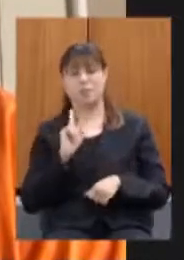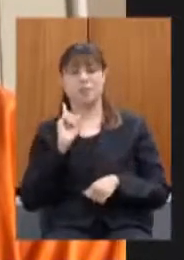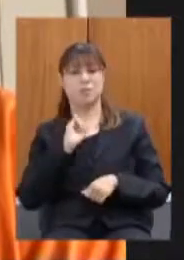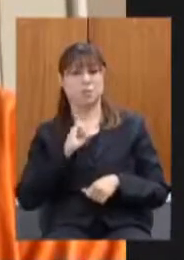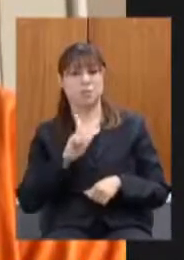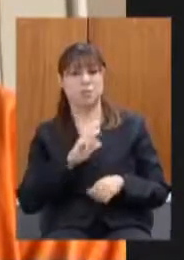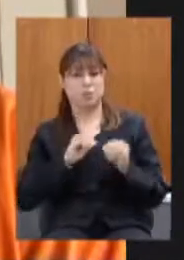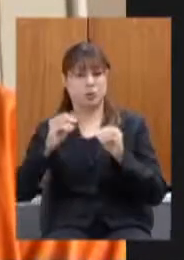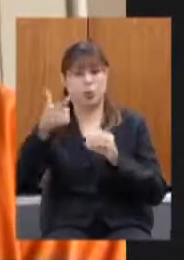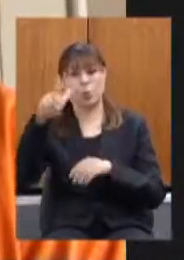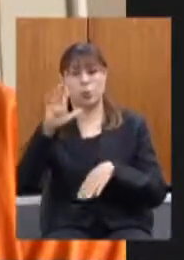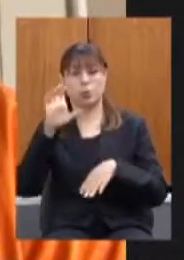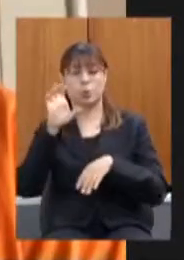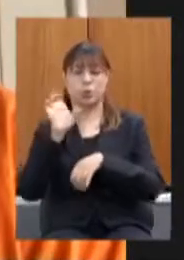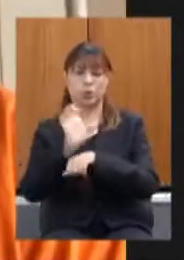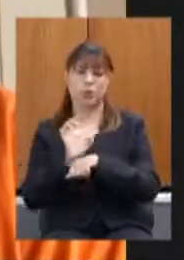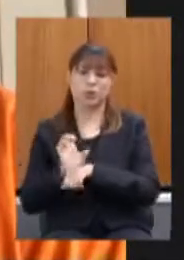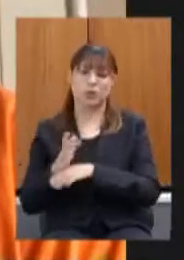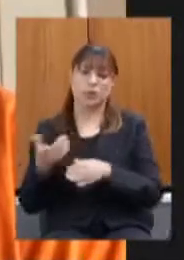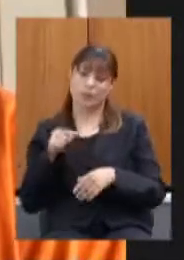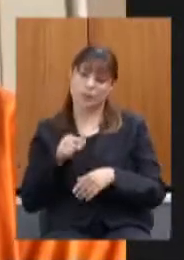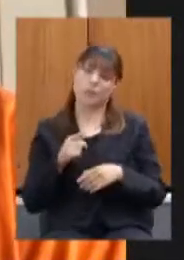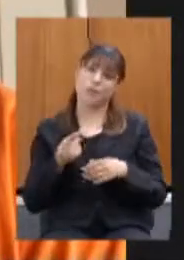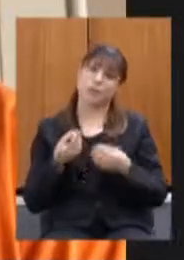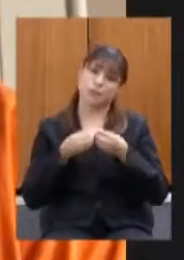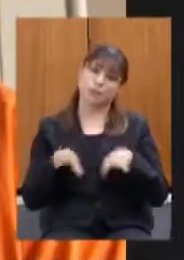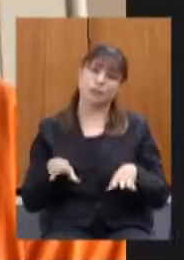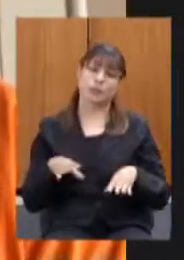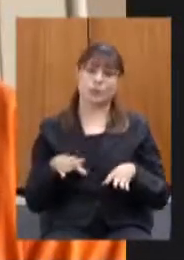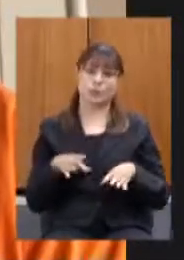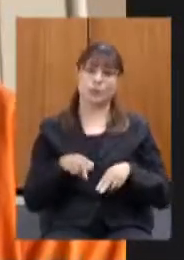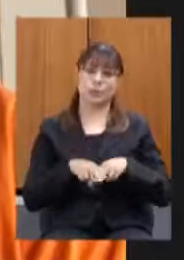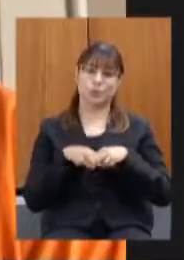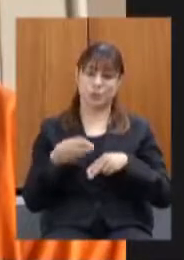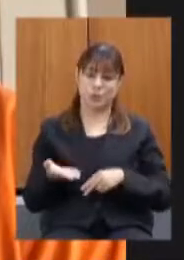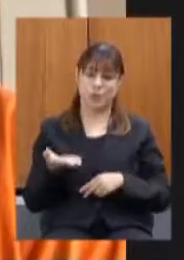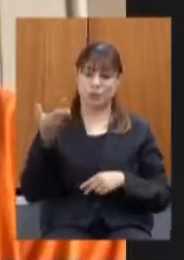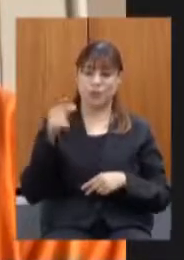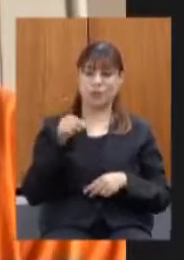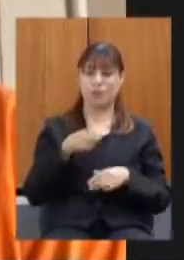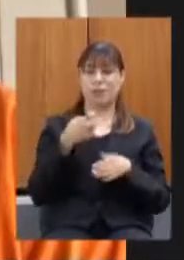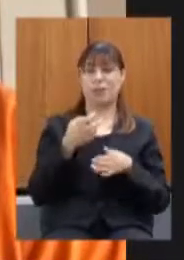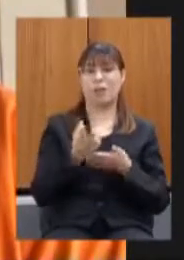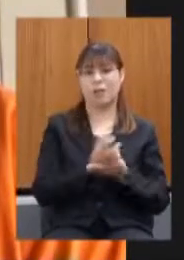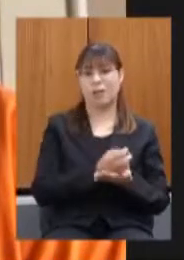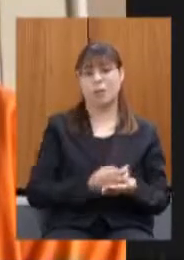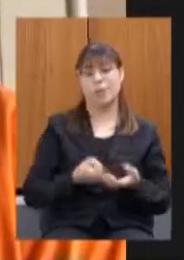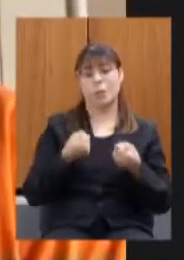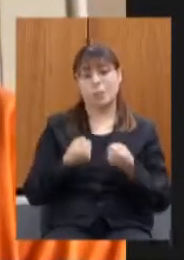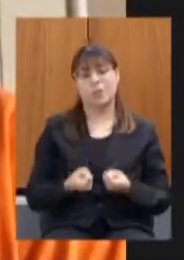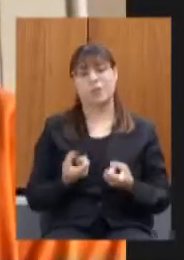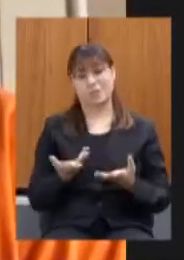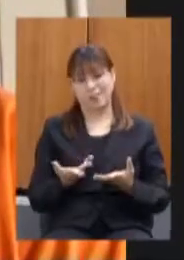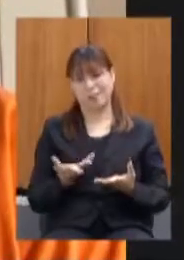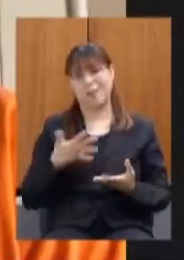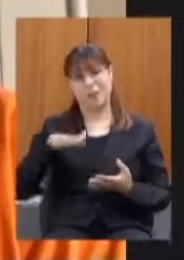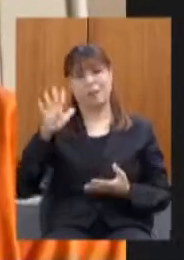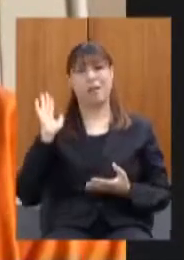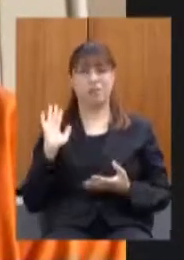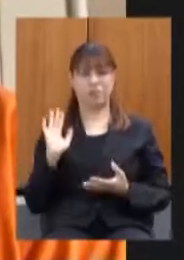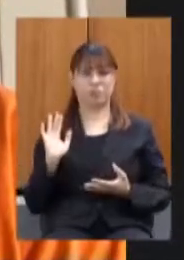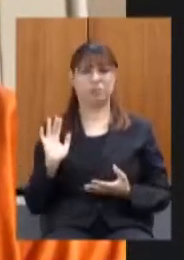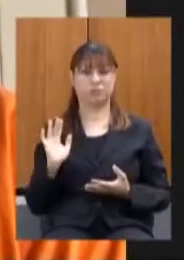outros estados e é esse o efeito maléfico do aumento de um tributo já sobrepesado e por muito tempo a